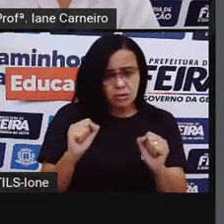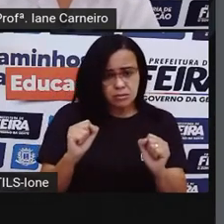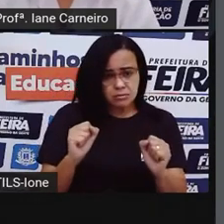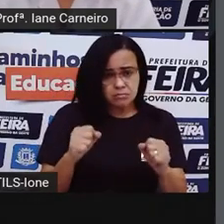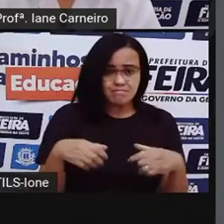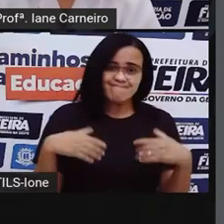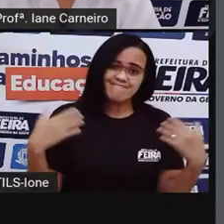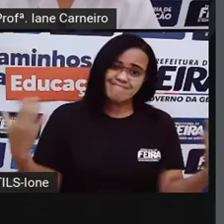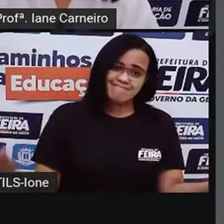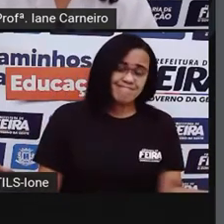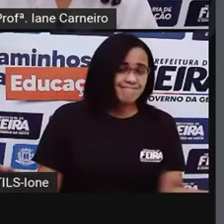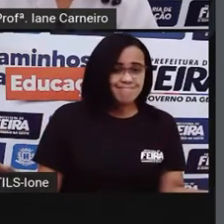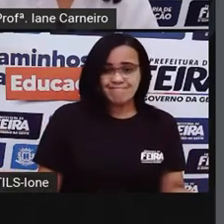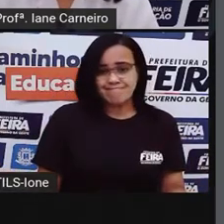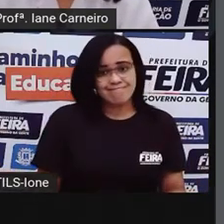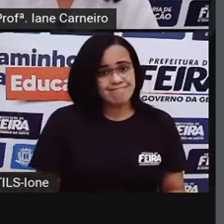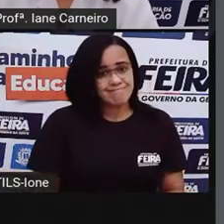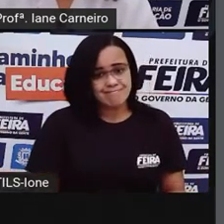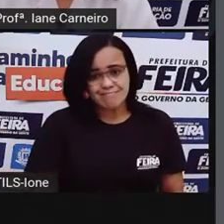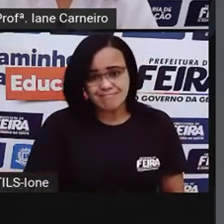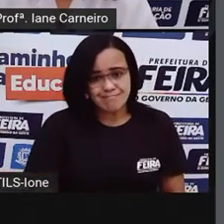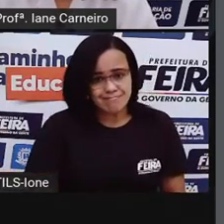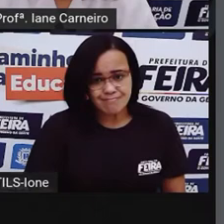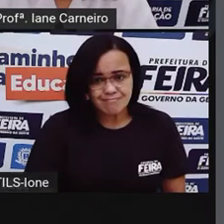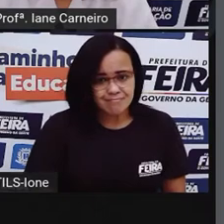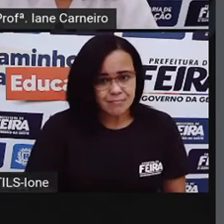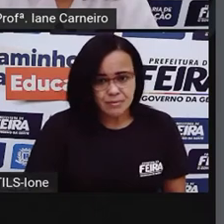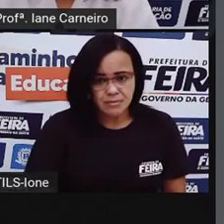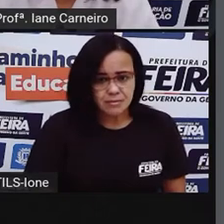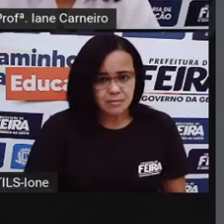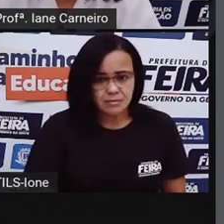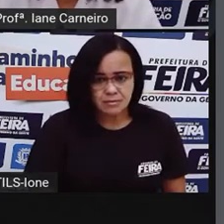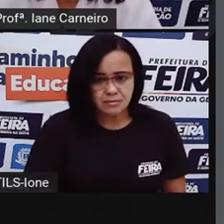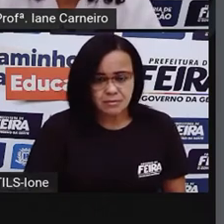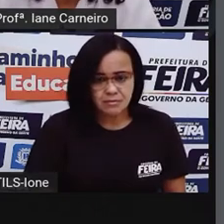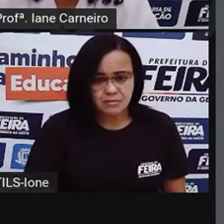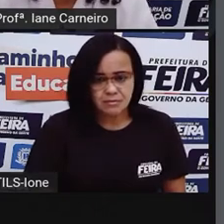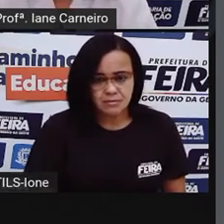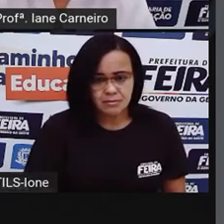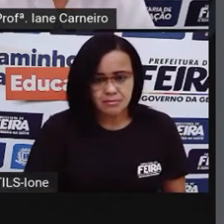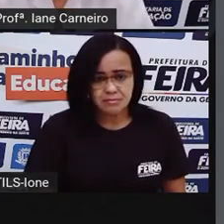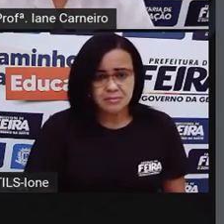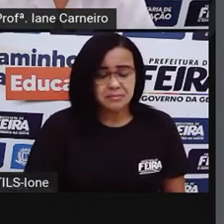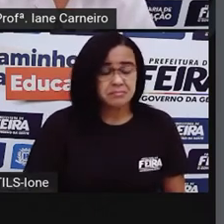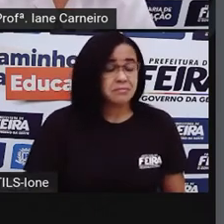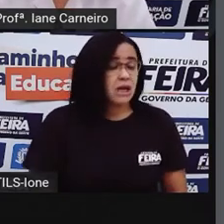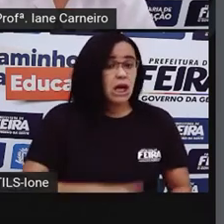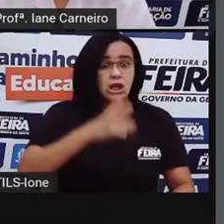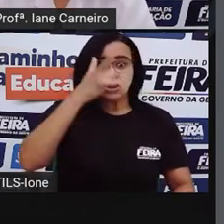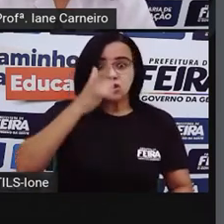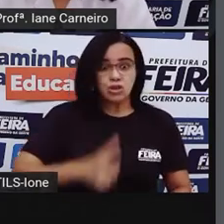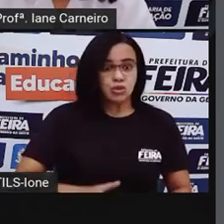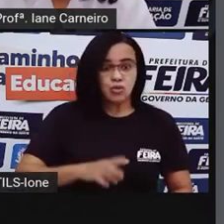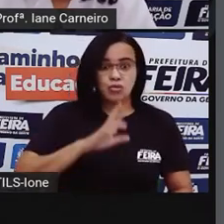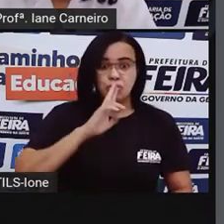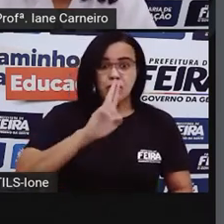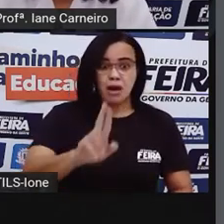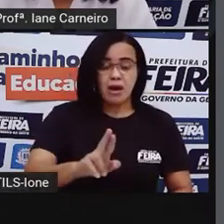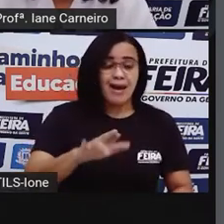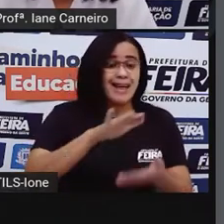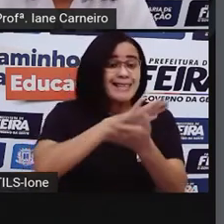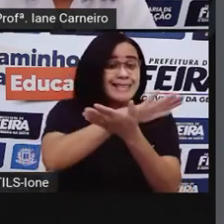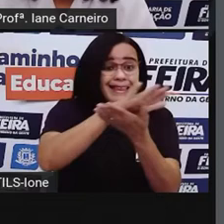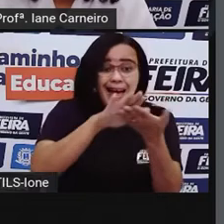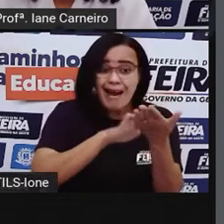Desta vez, entretanto, a coitada nem recebeu resposta, pois estavam todos